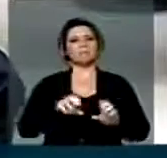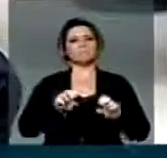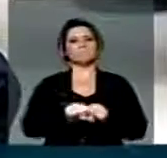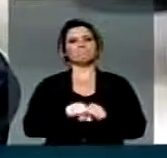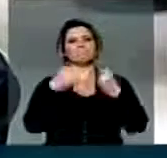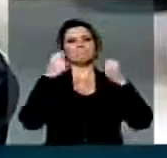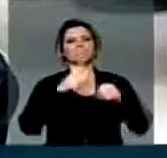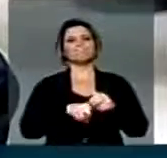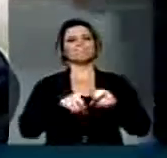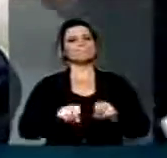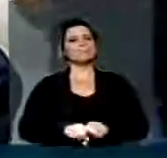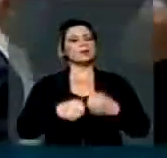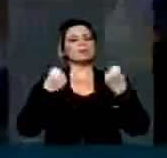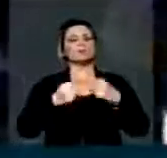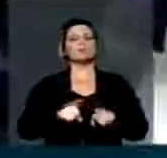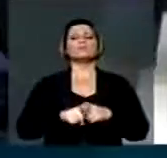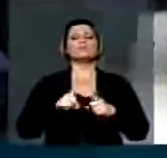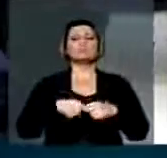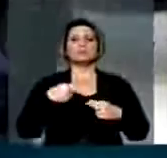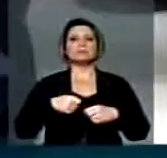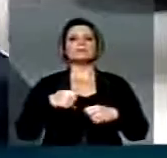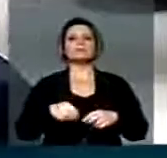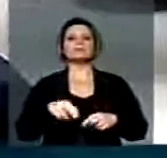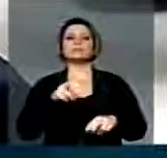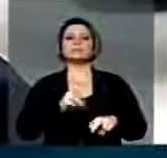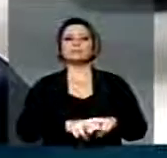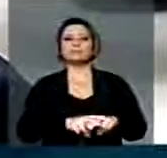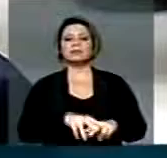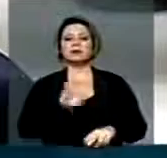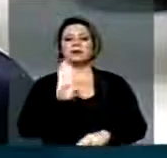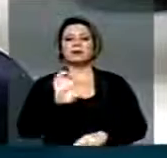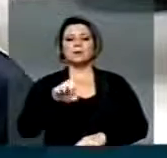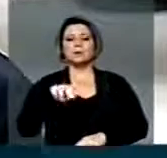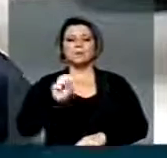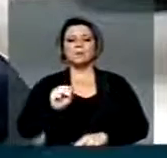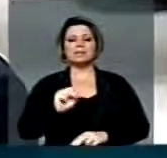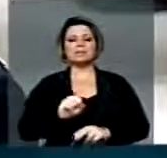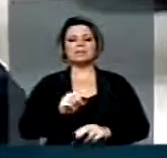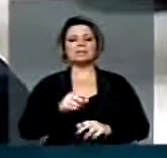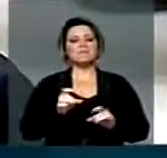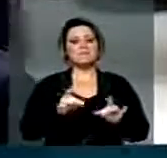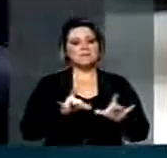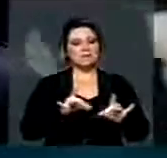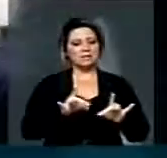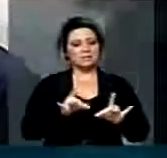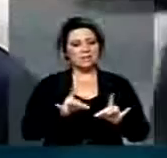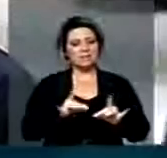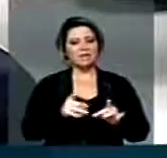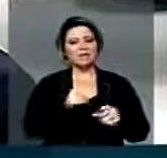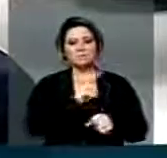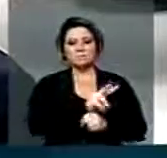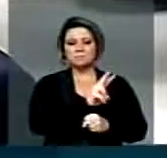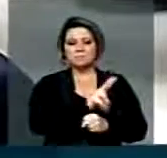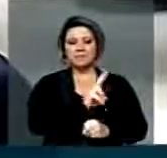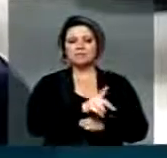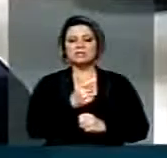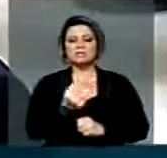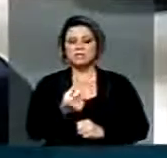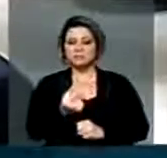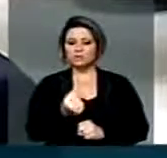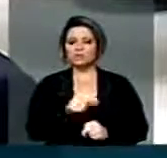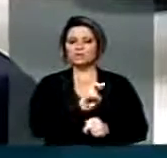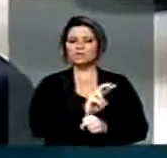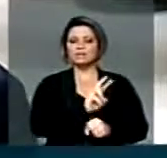os seus bens sejam leiloados e imediatamente transformados em títulos do tesouro. Com isso, nós